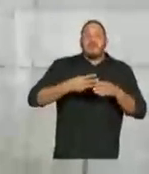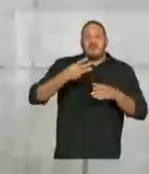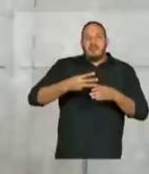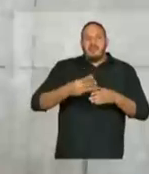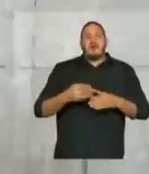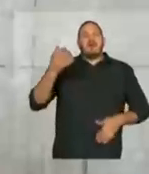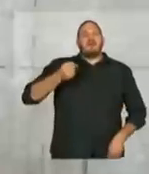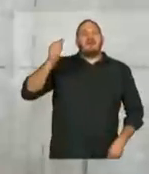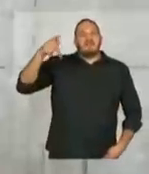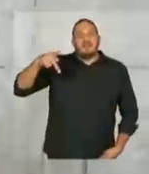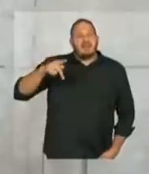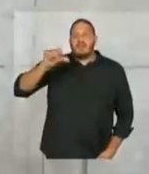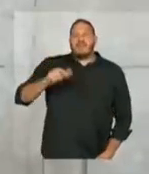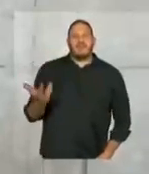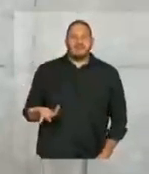a Previdência.